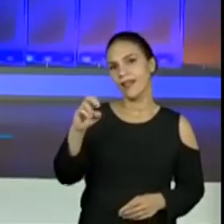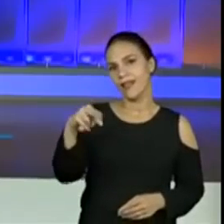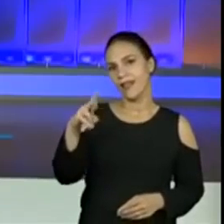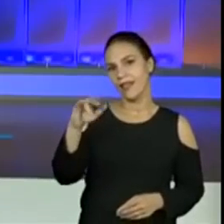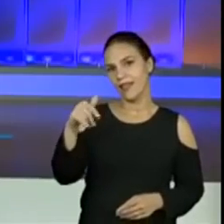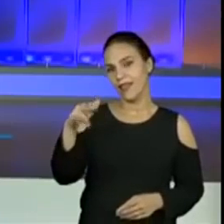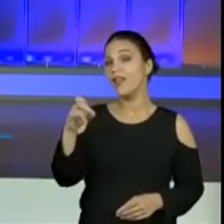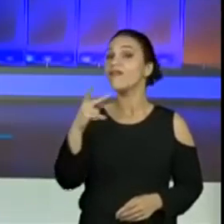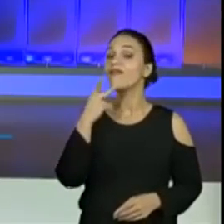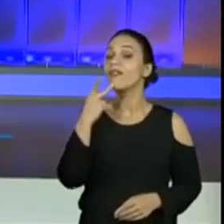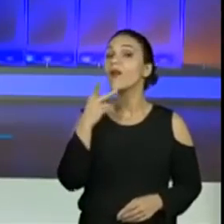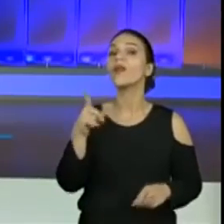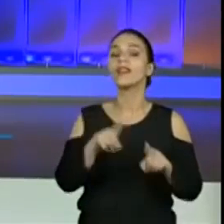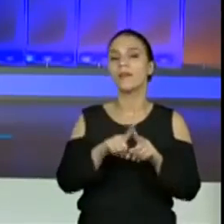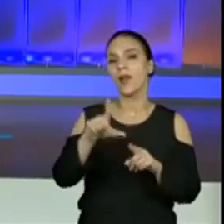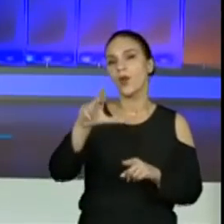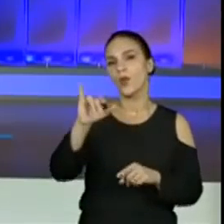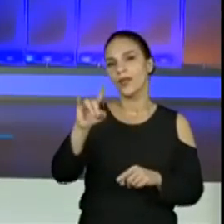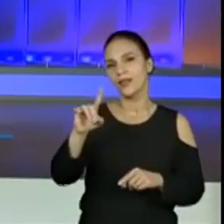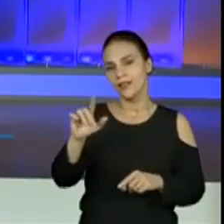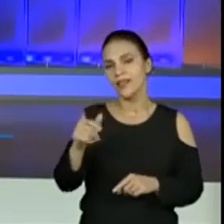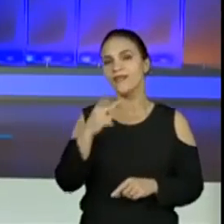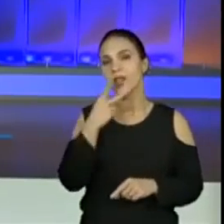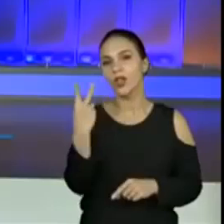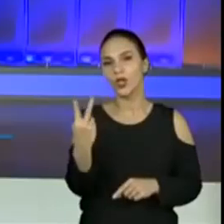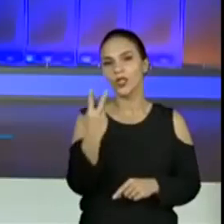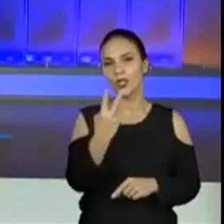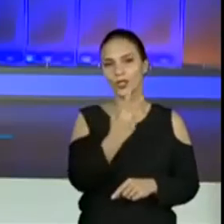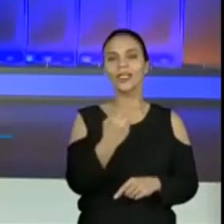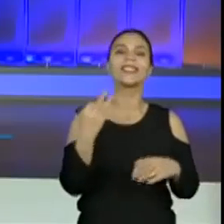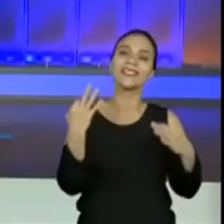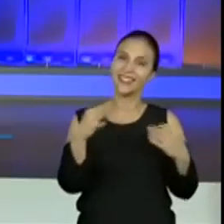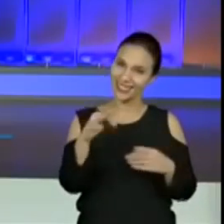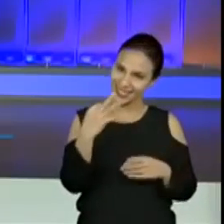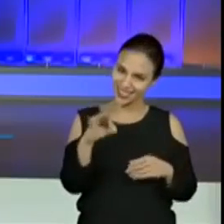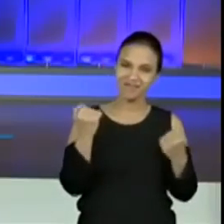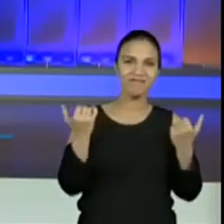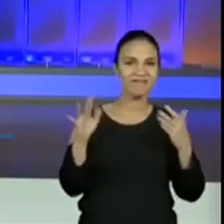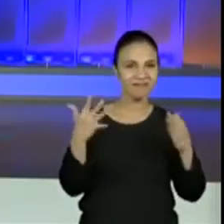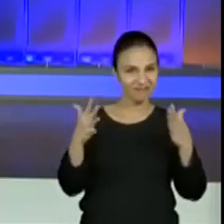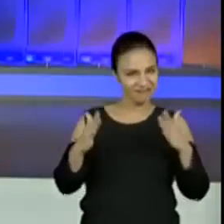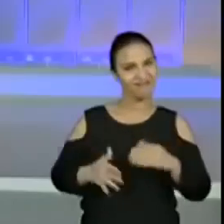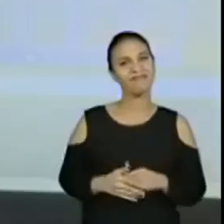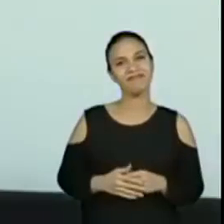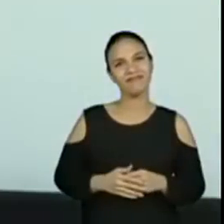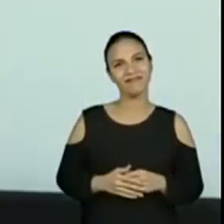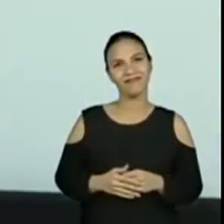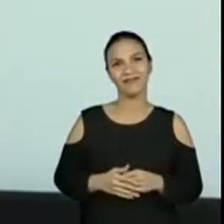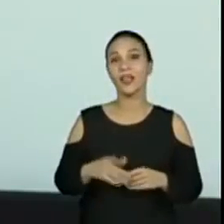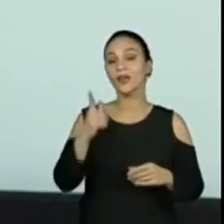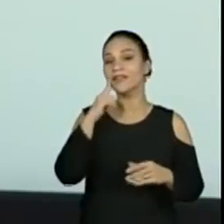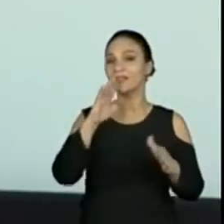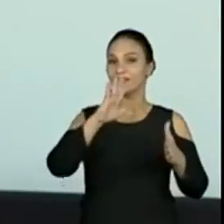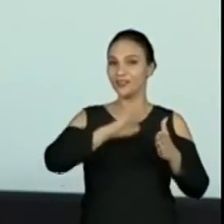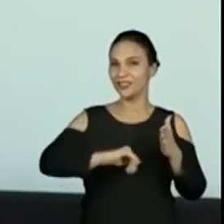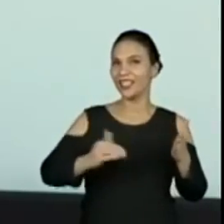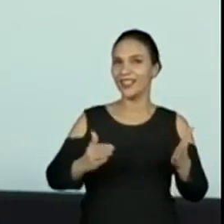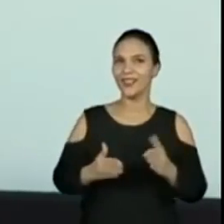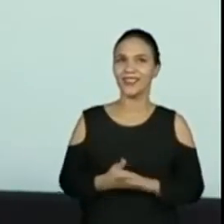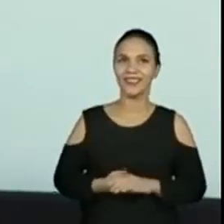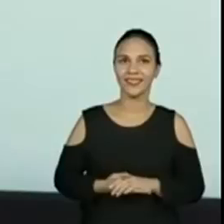222. Luísa, acertou. Contribuiu para o nosso mistério, hein? Vamos tirar mais uma parte?